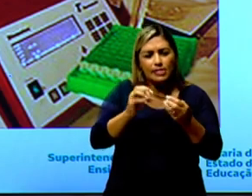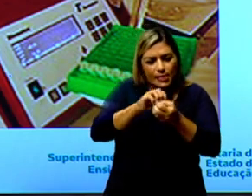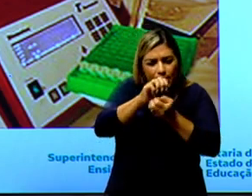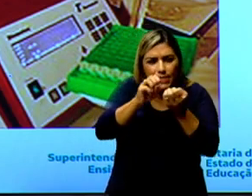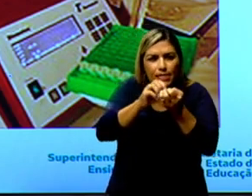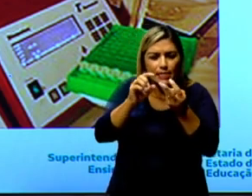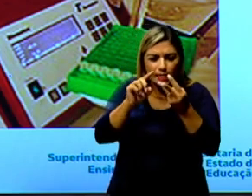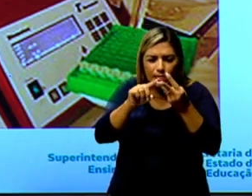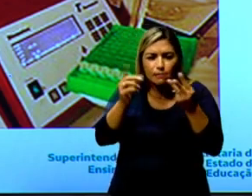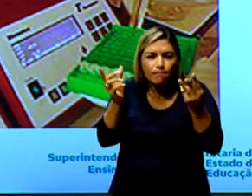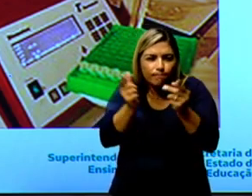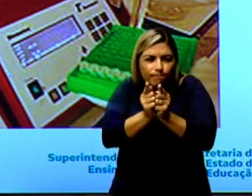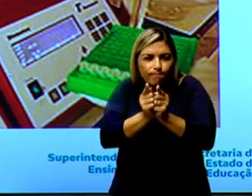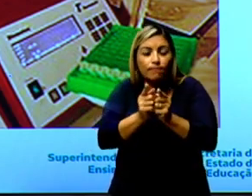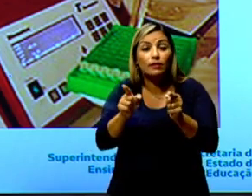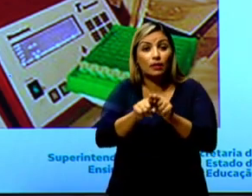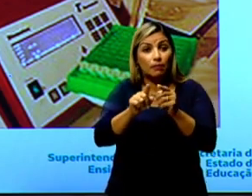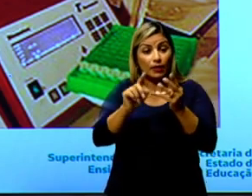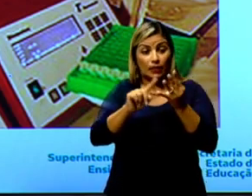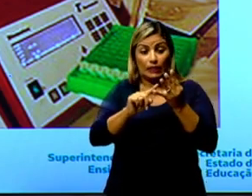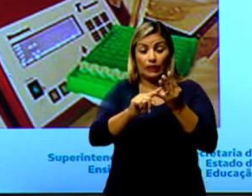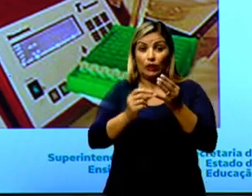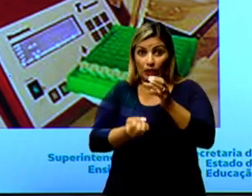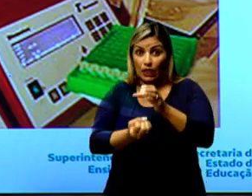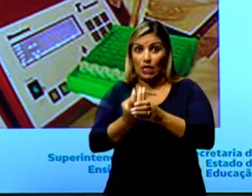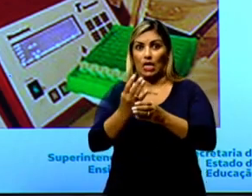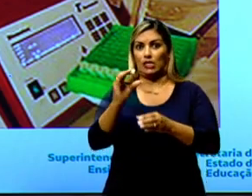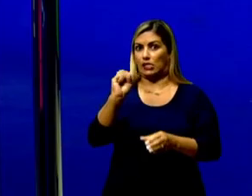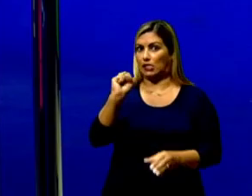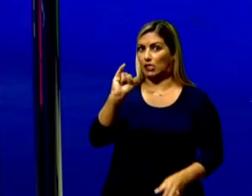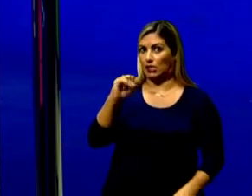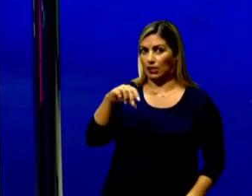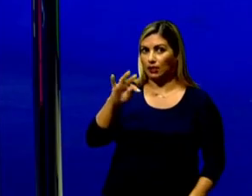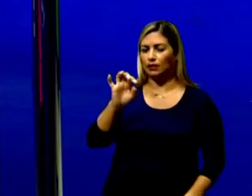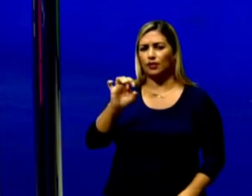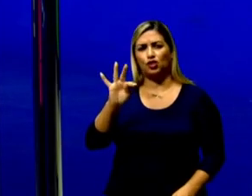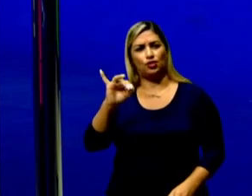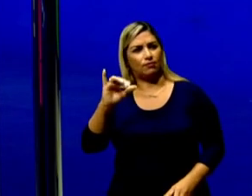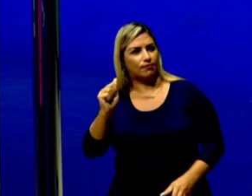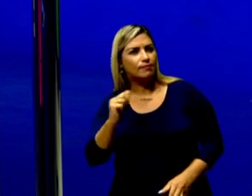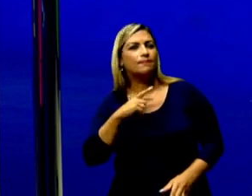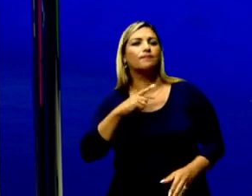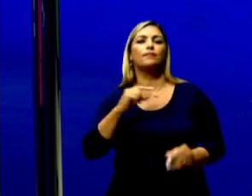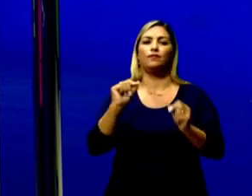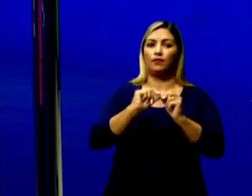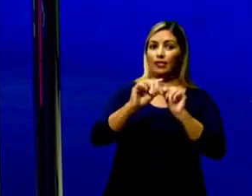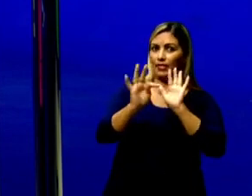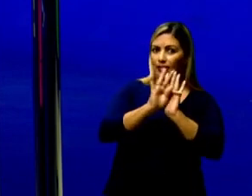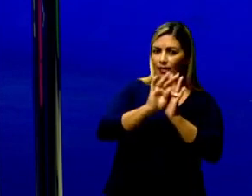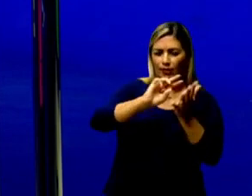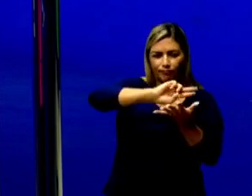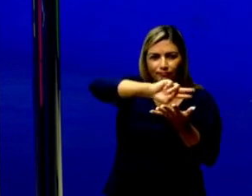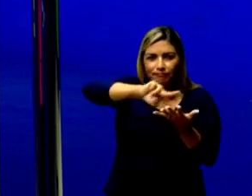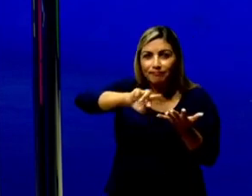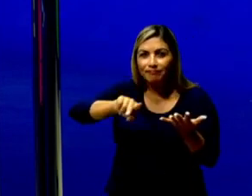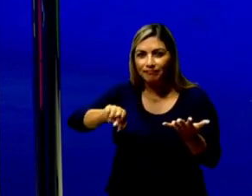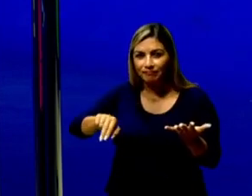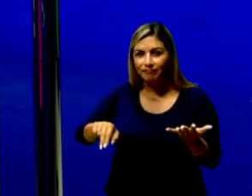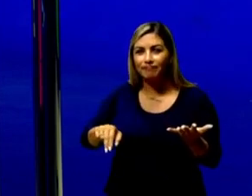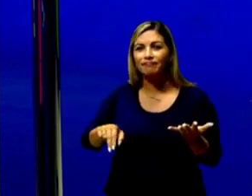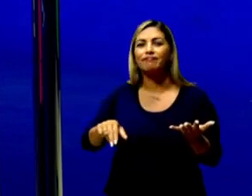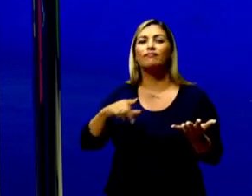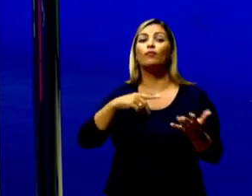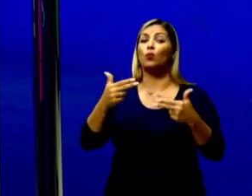e até mesmo sintéticas. Para a realização dessa e outras técnicas, são